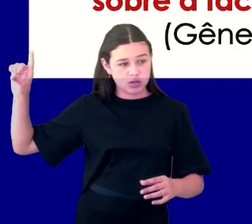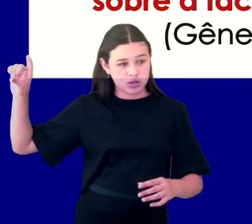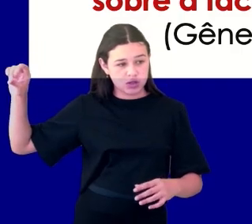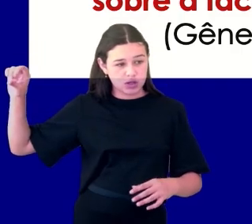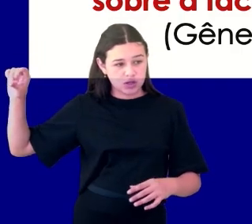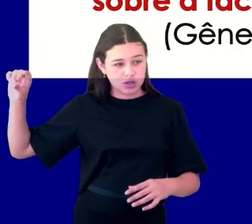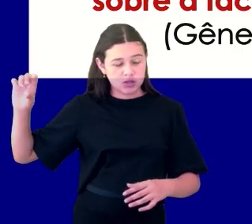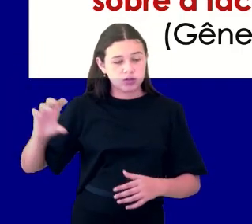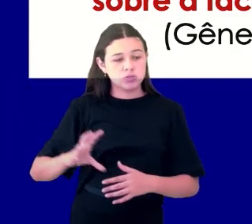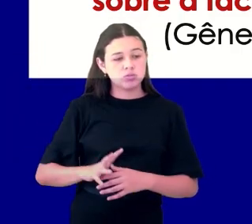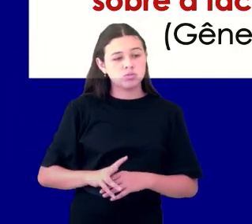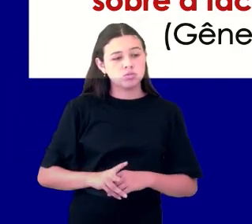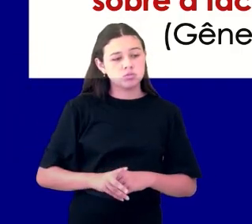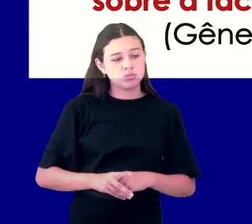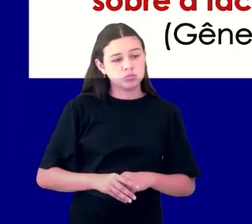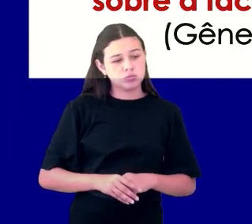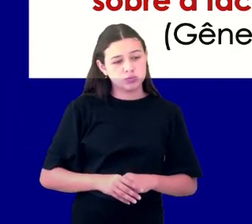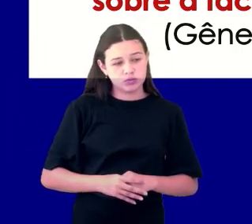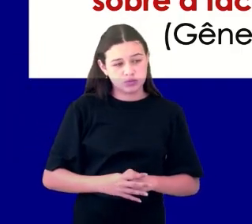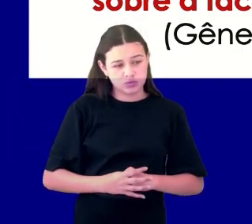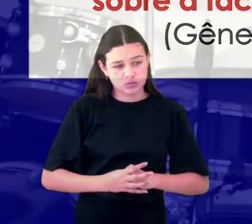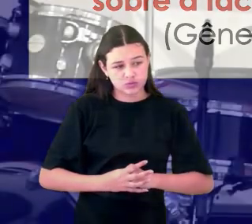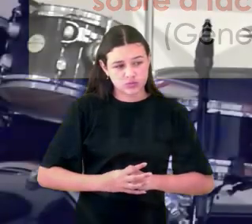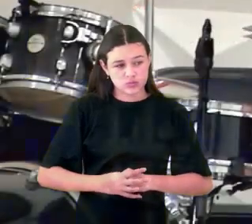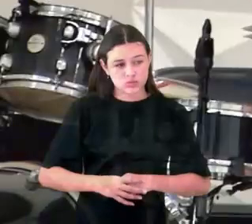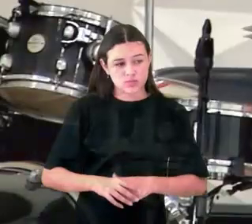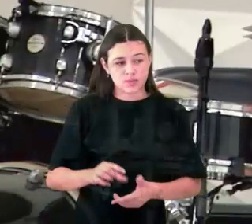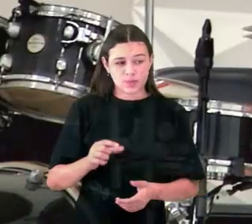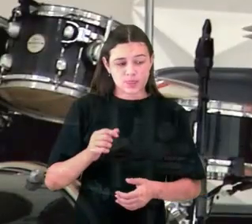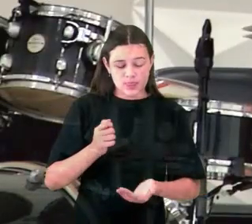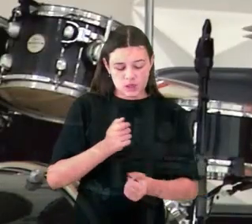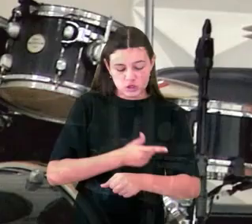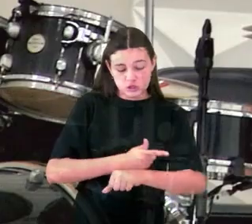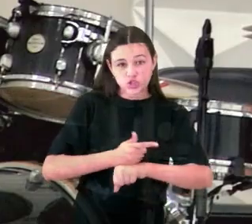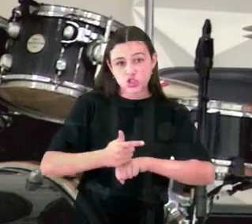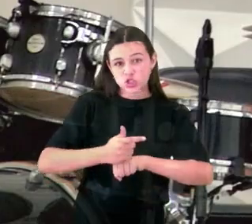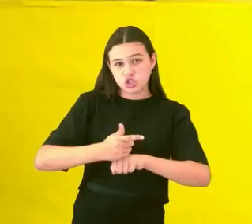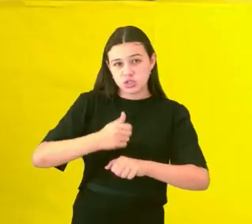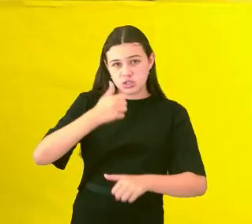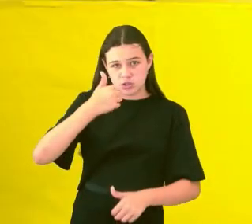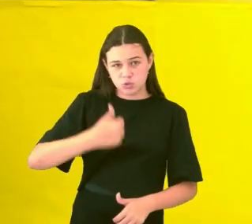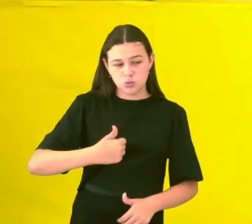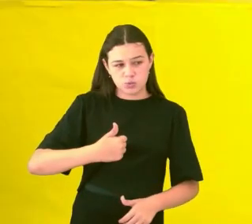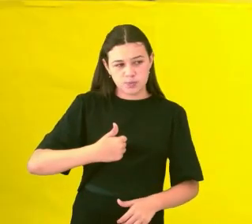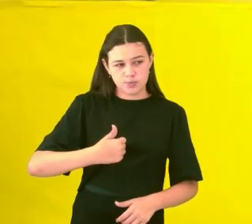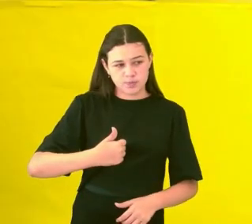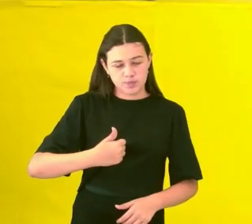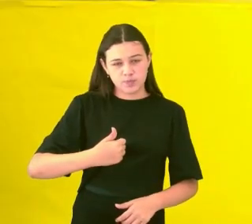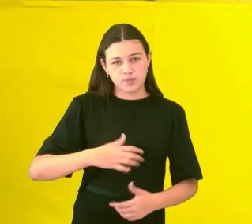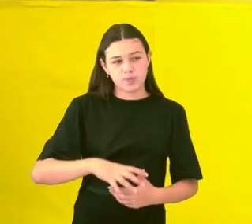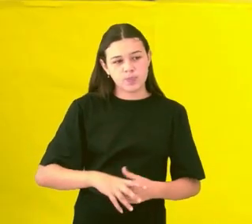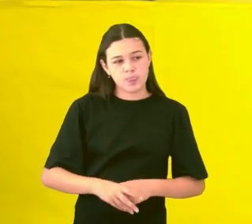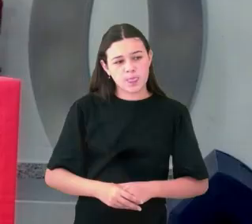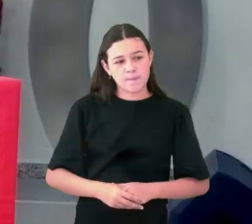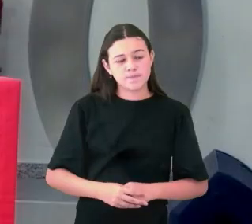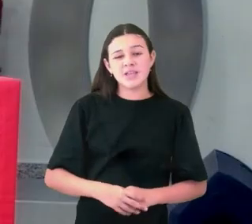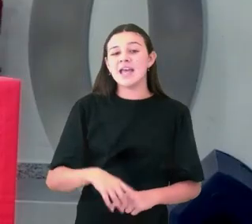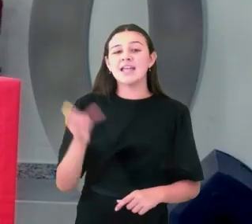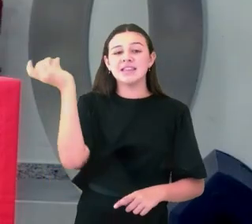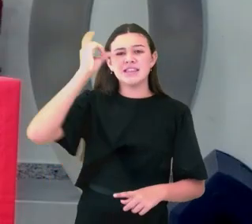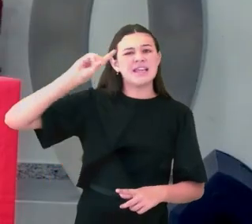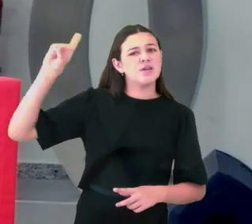Gênesis 1? Que Deus não criou, diz Isaías, a terra para ser um caos. Muito pelo contrário. A criação é a